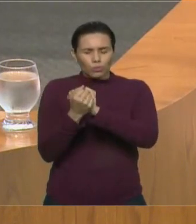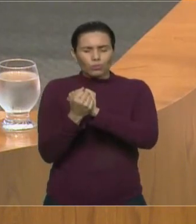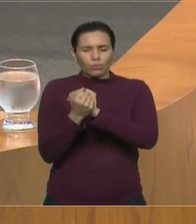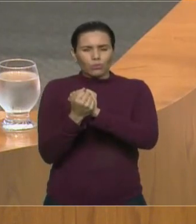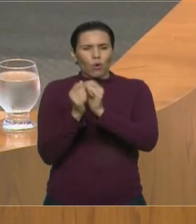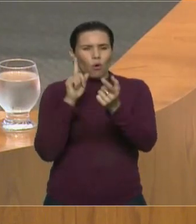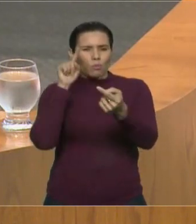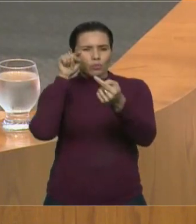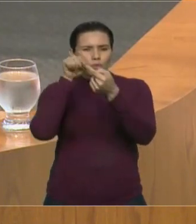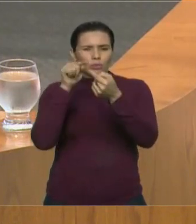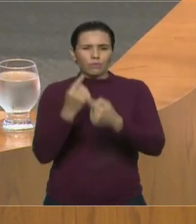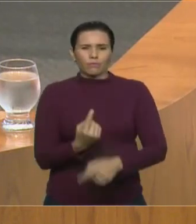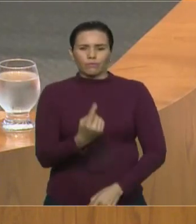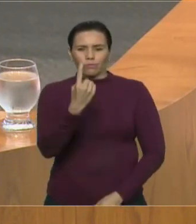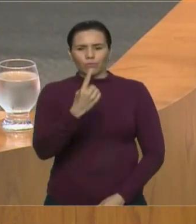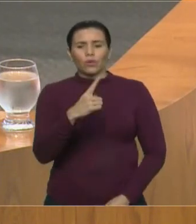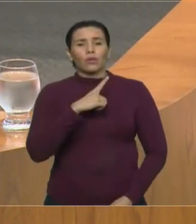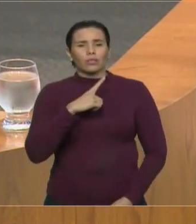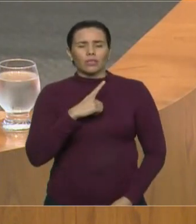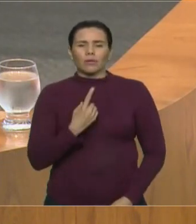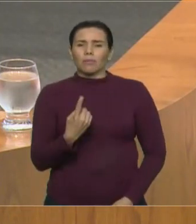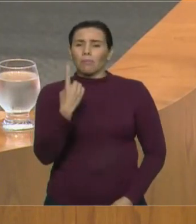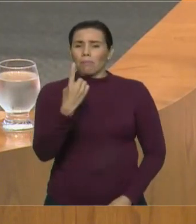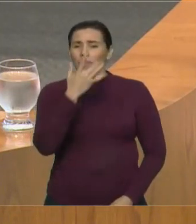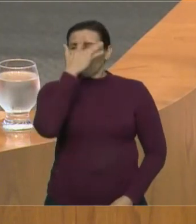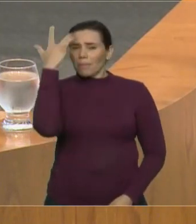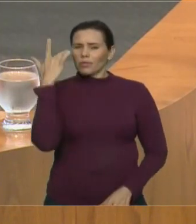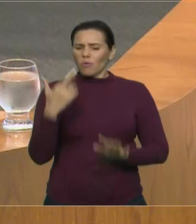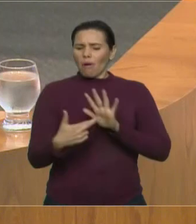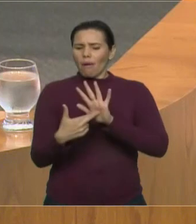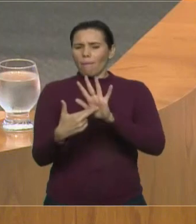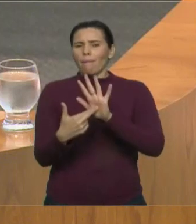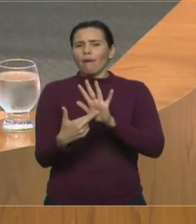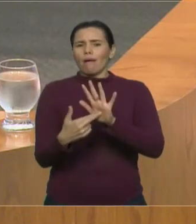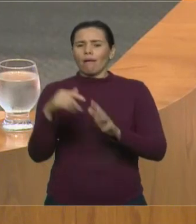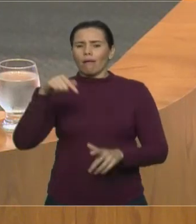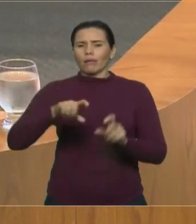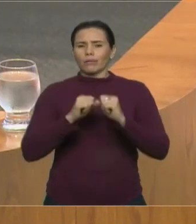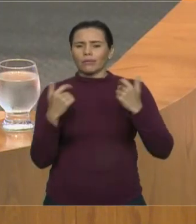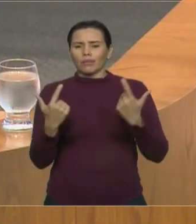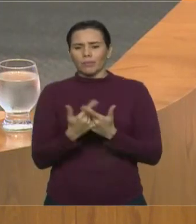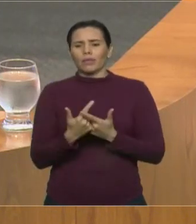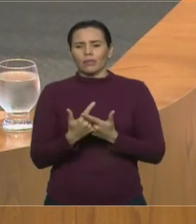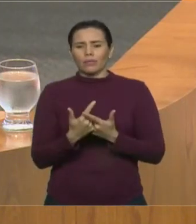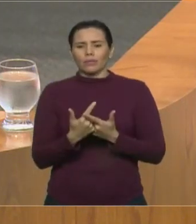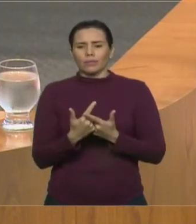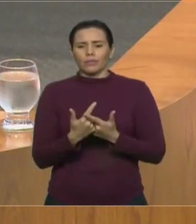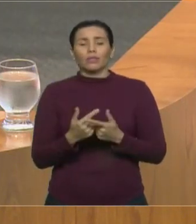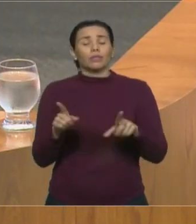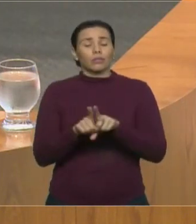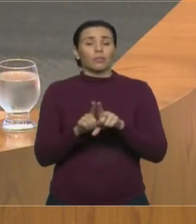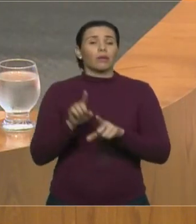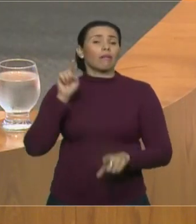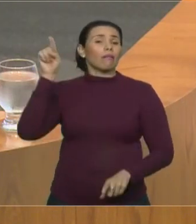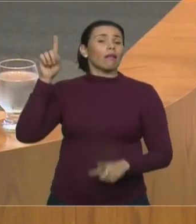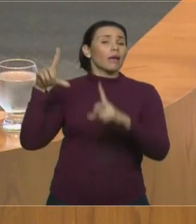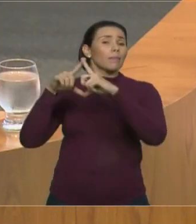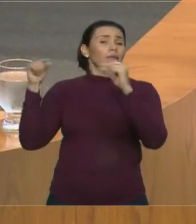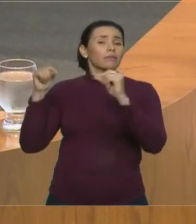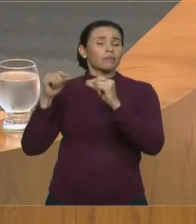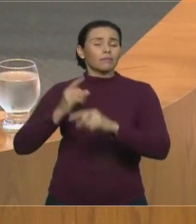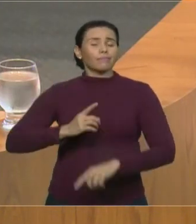ter representantes junto ao legislativo estadual e federal. Hoje, os cristãos